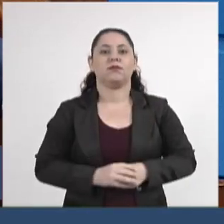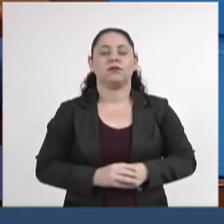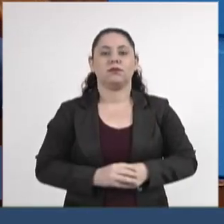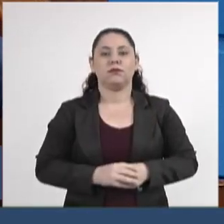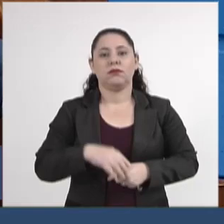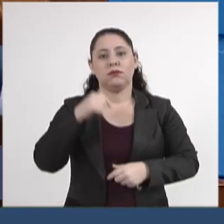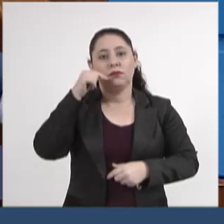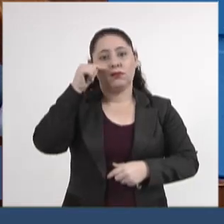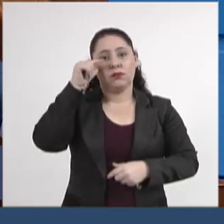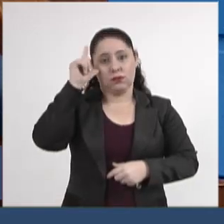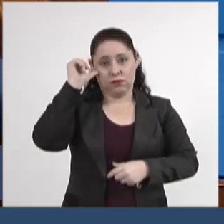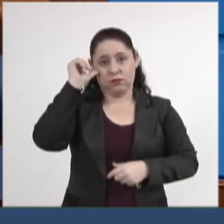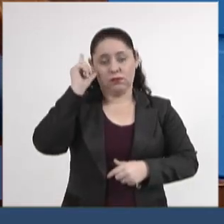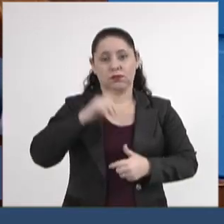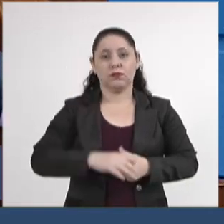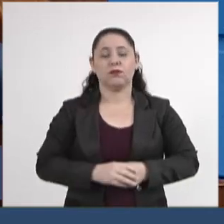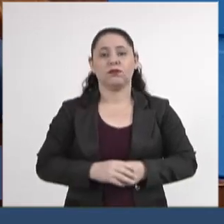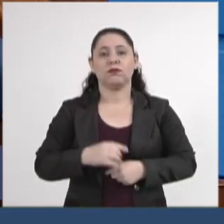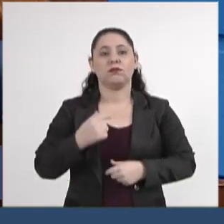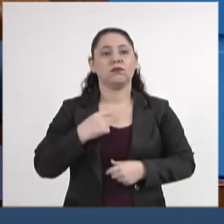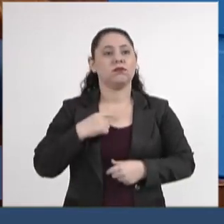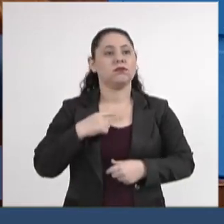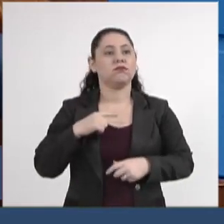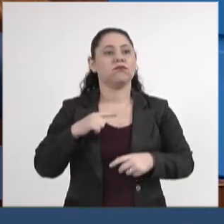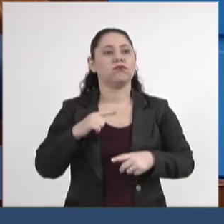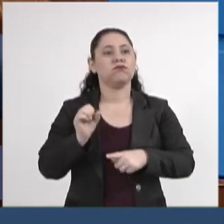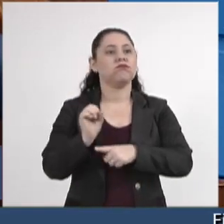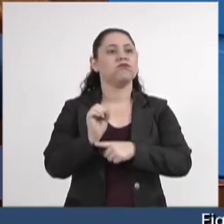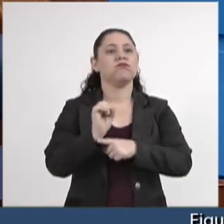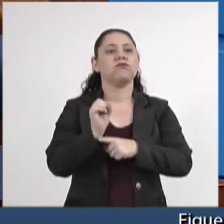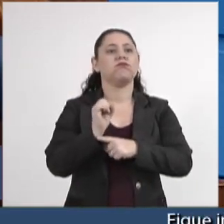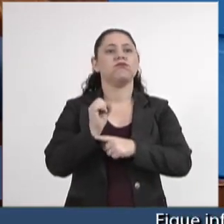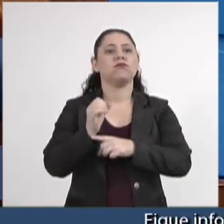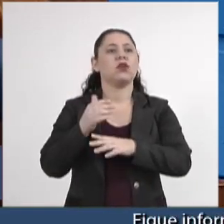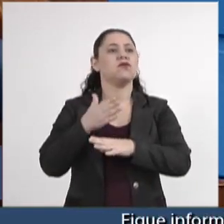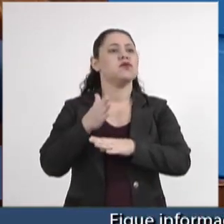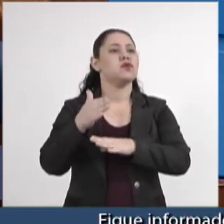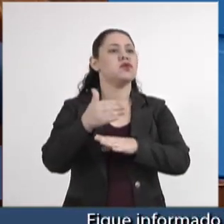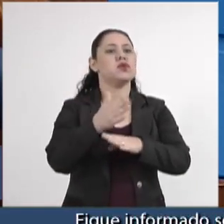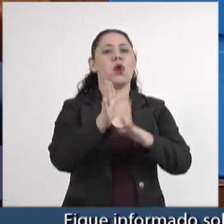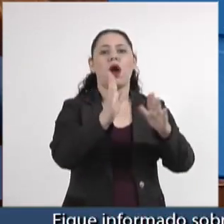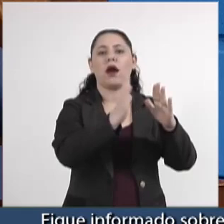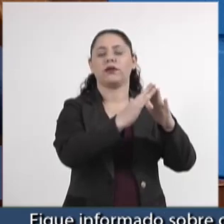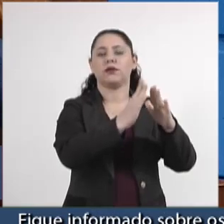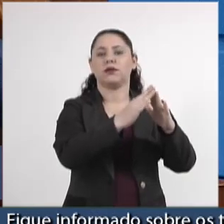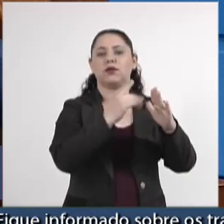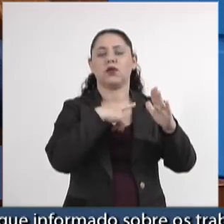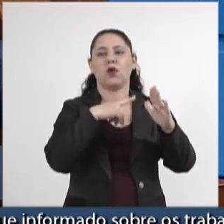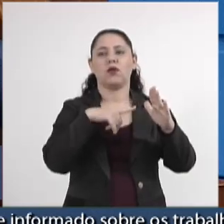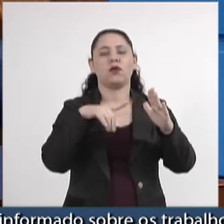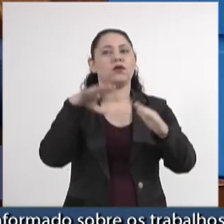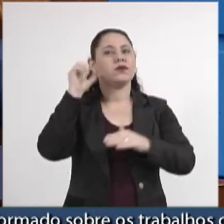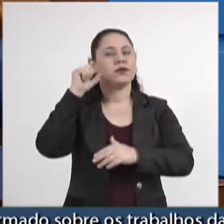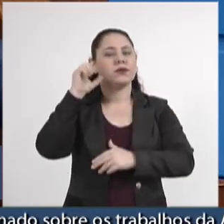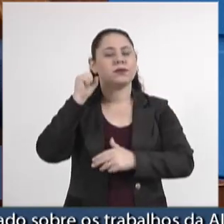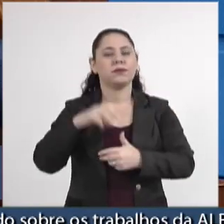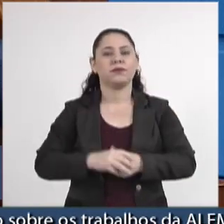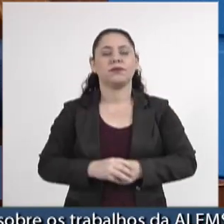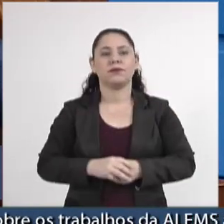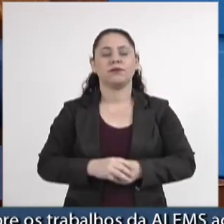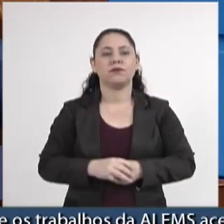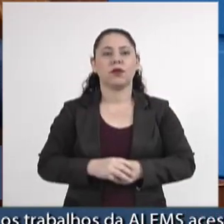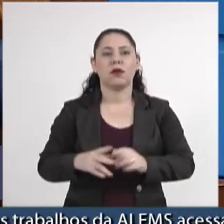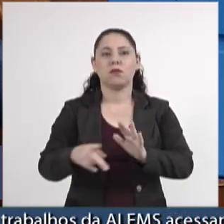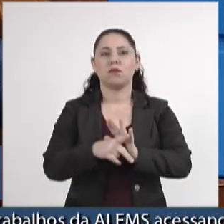Ontem eu estava me deslocando para minha casa de carro e ouvindo a